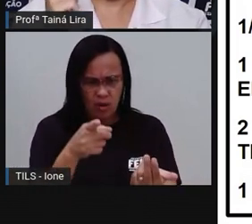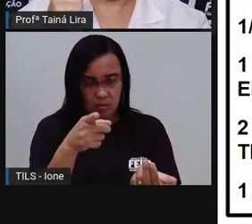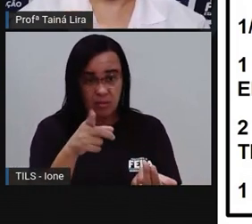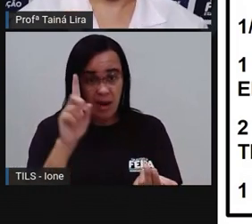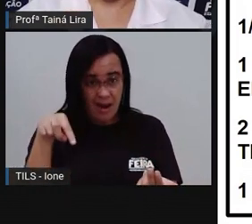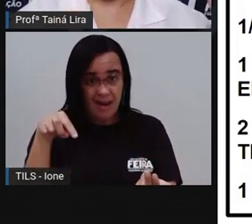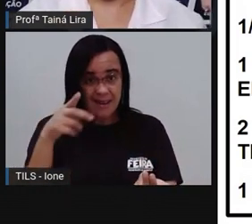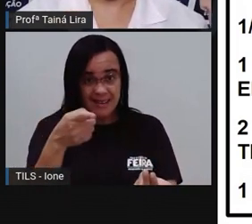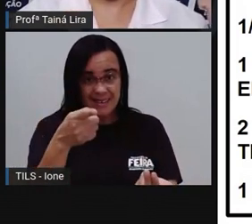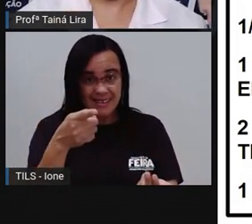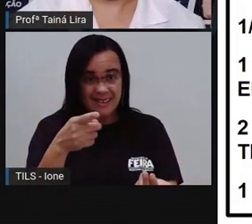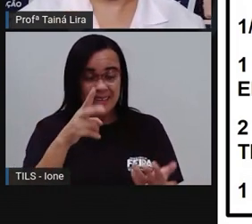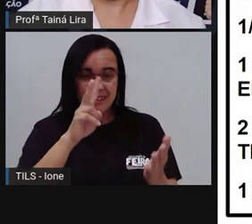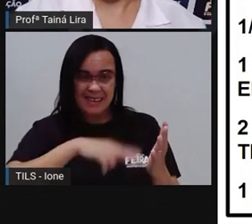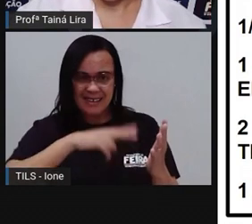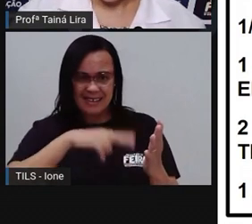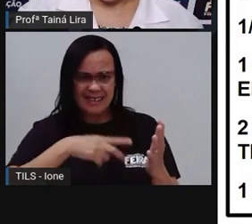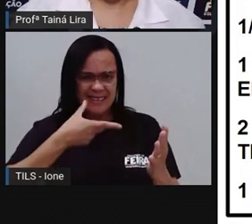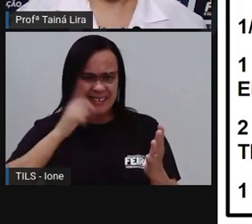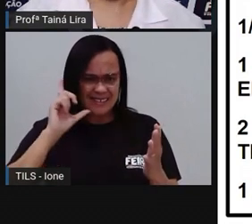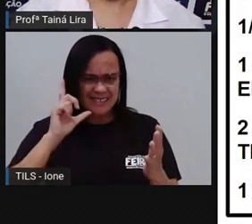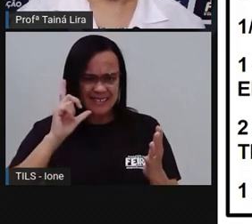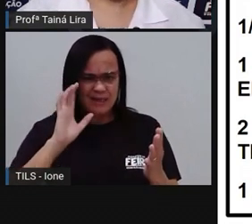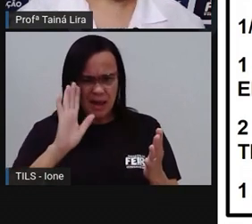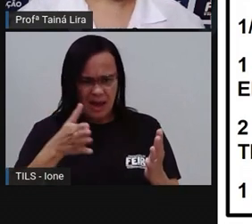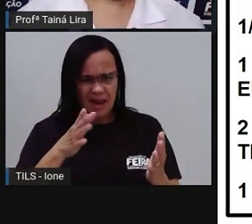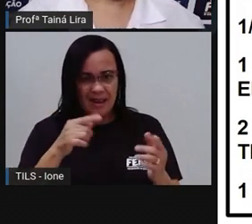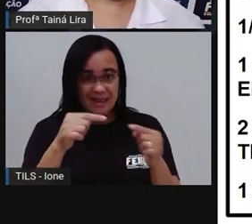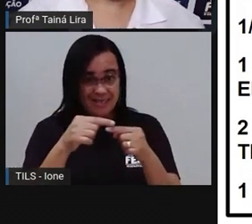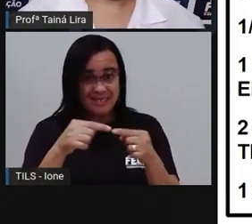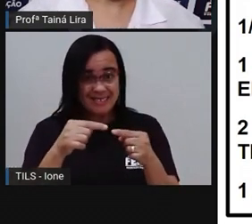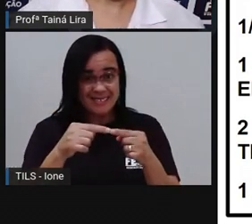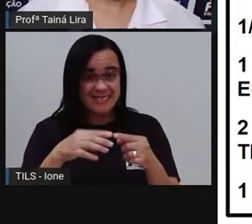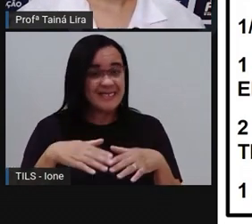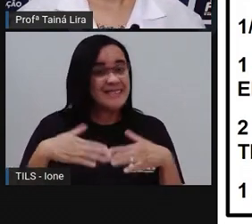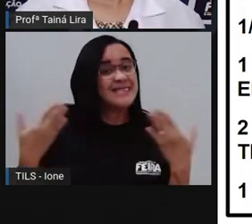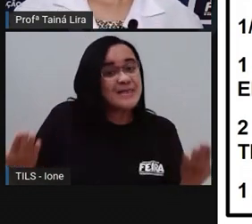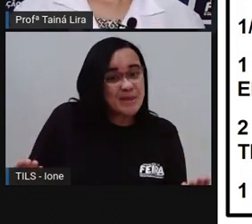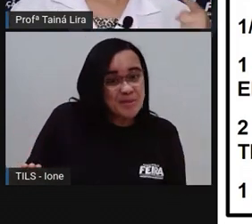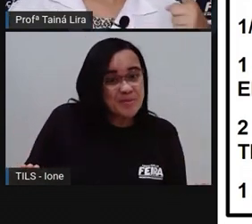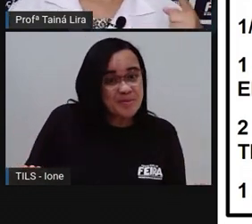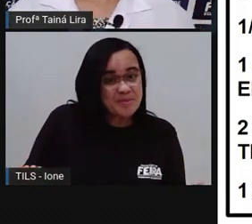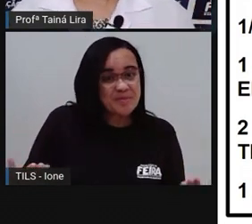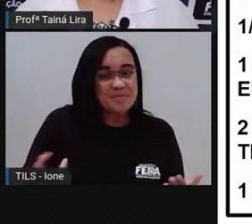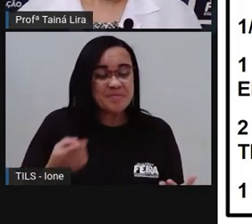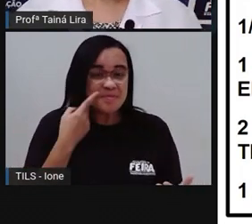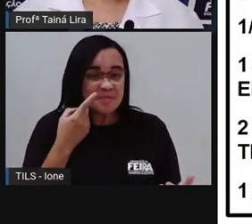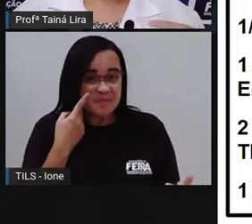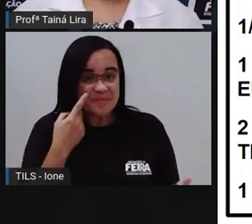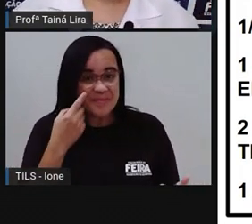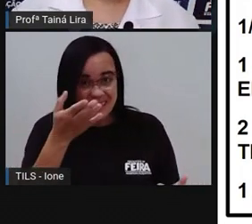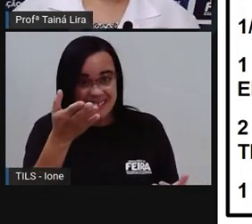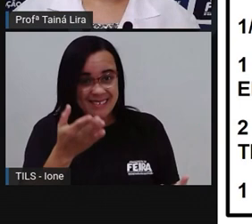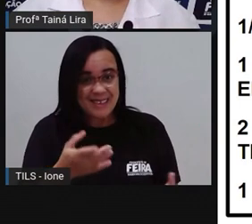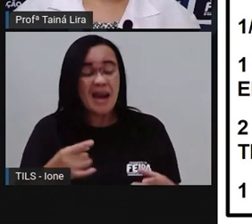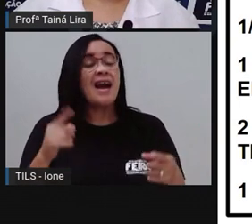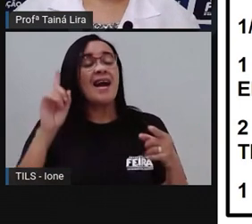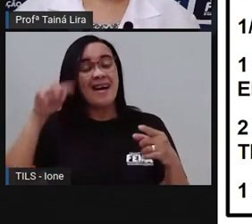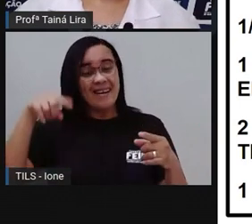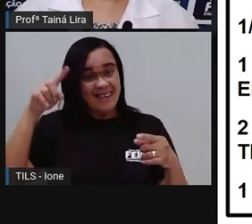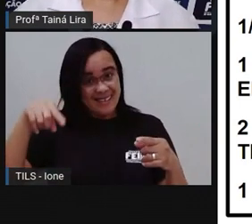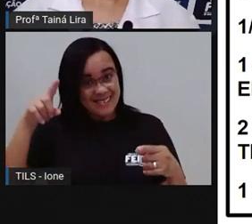Aquele mesmo que a gente já leu antes? Será? Vamos ver se a gente descobre. Ah, é verdade. É do bolo de